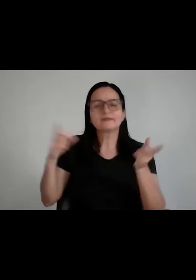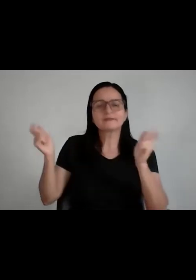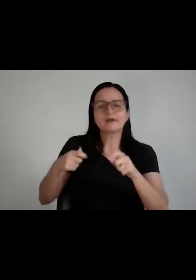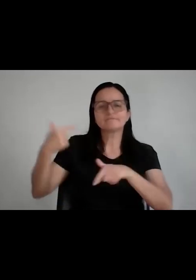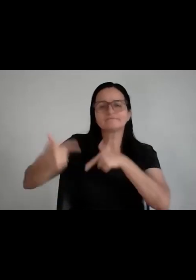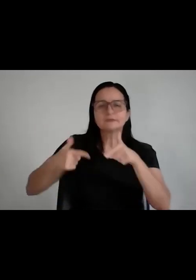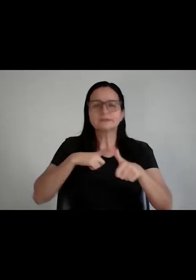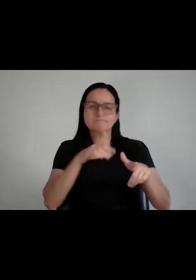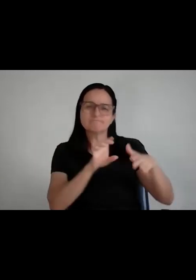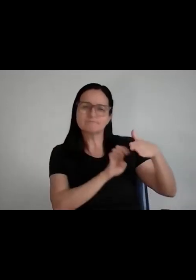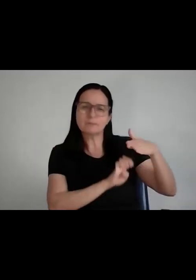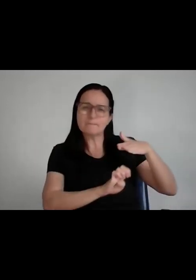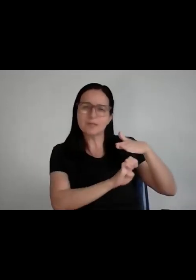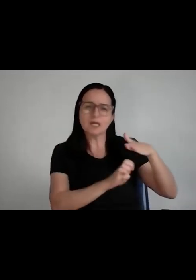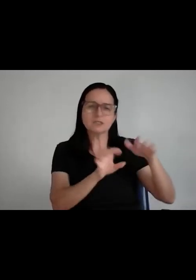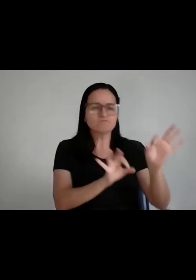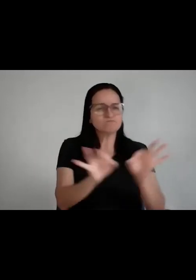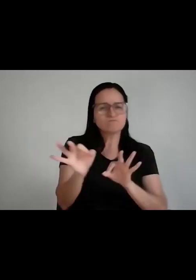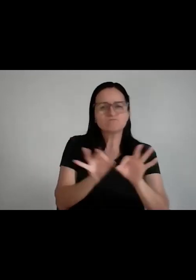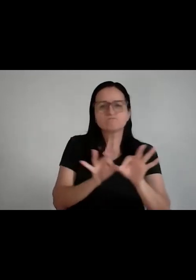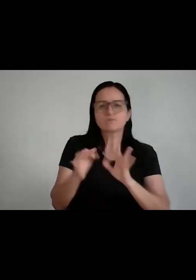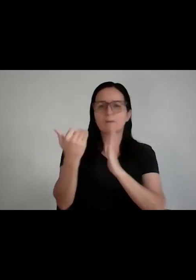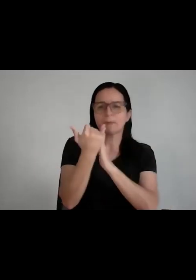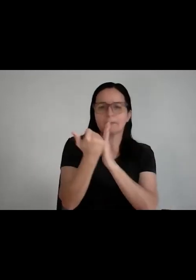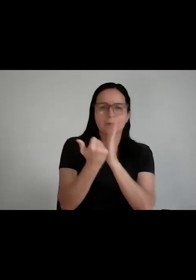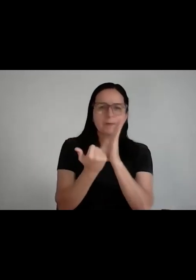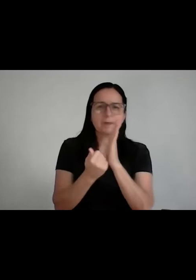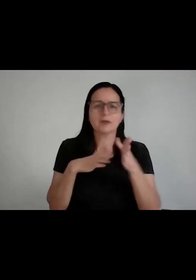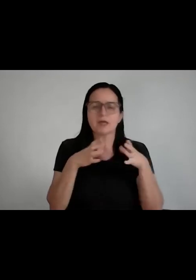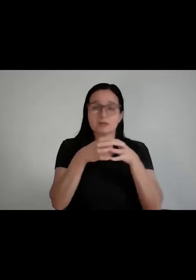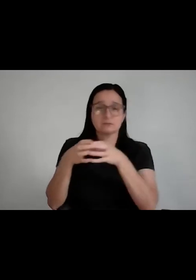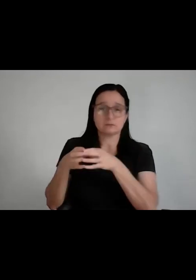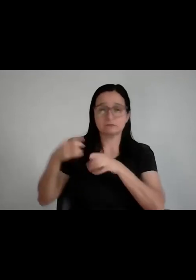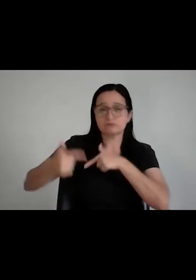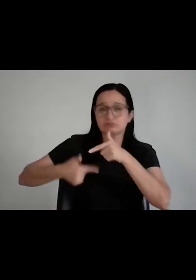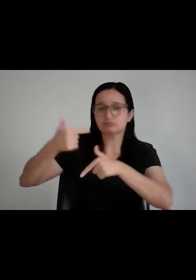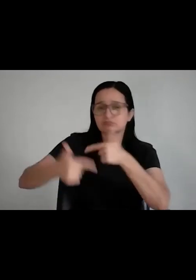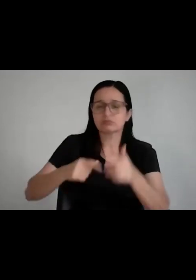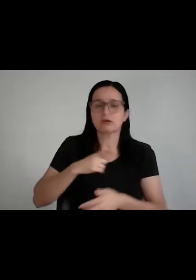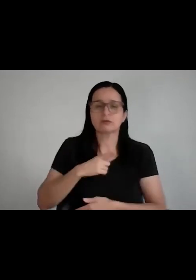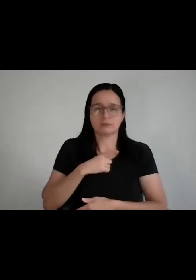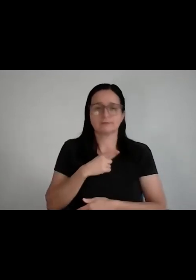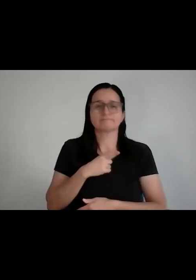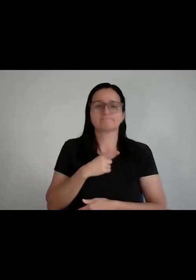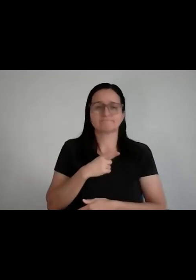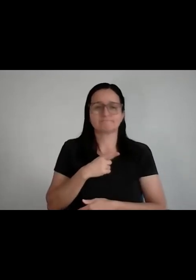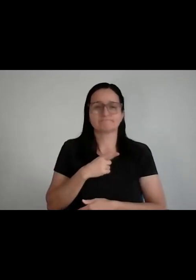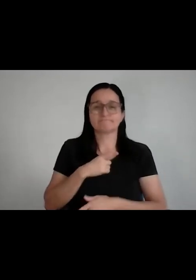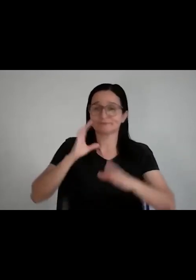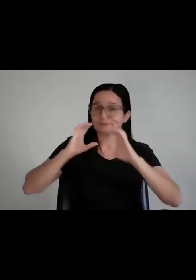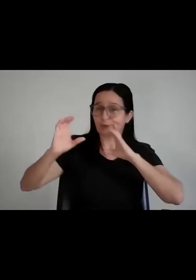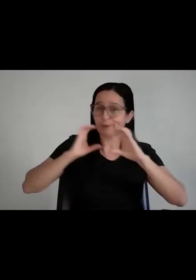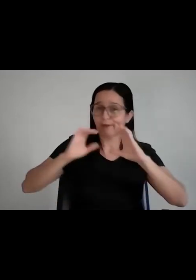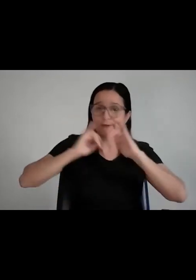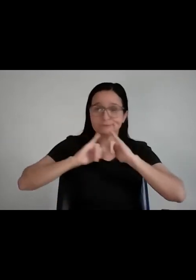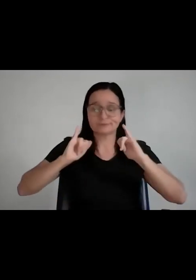tem que organizar o time, fazer a gestão da equipe, você precisa fazer marketing, fazer comunicação, marketing digital,